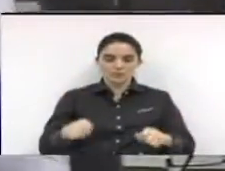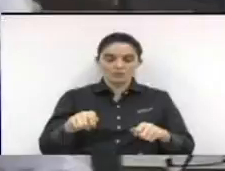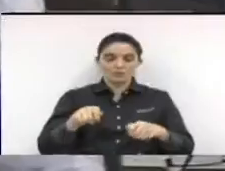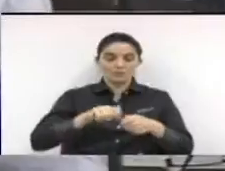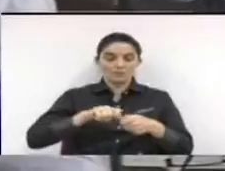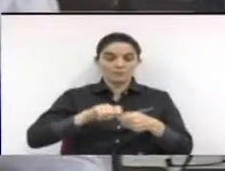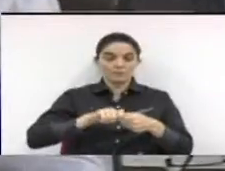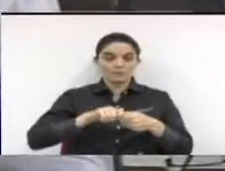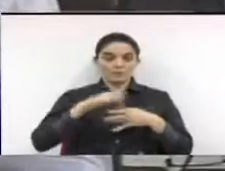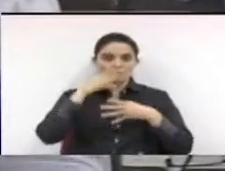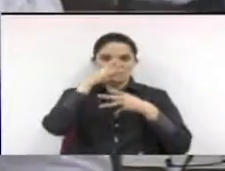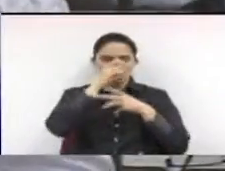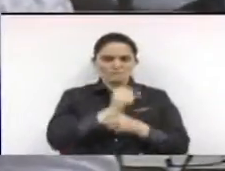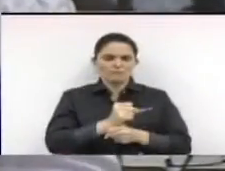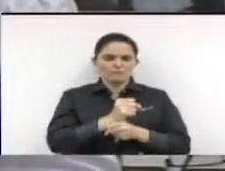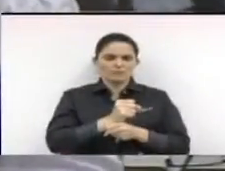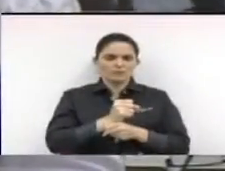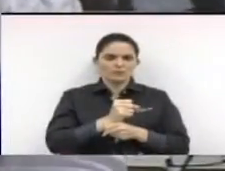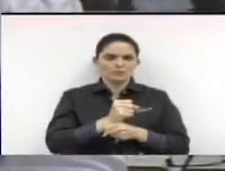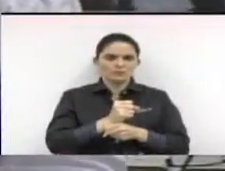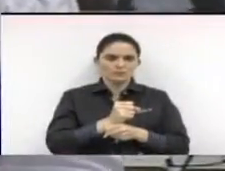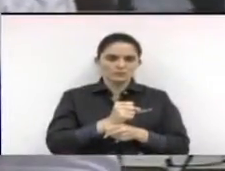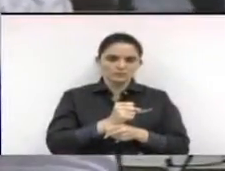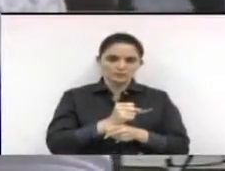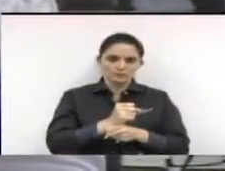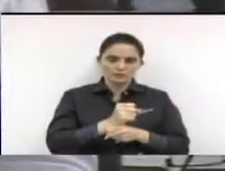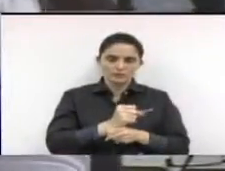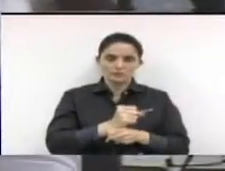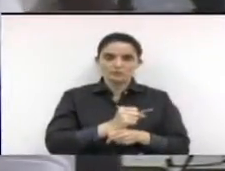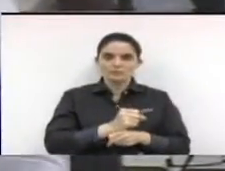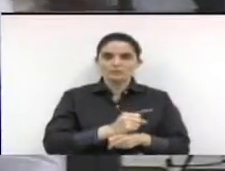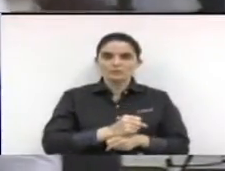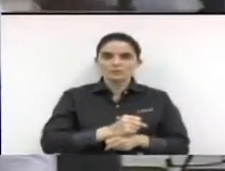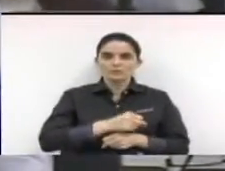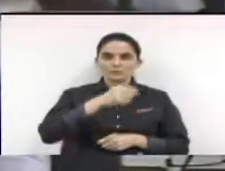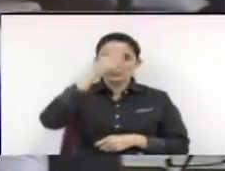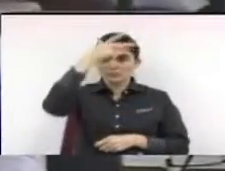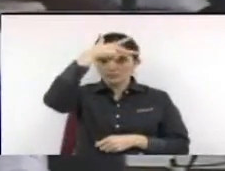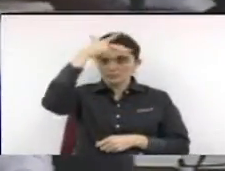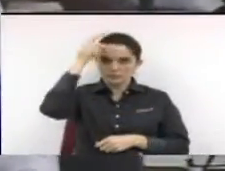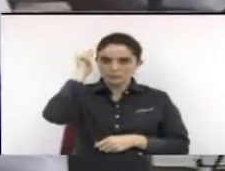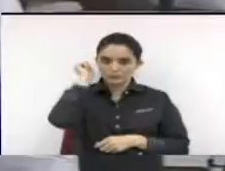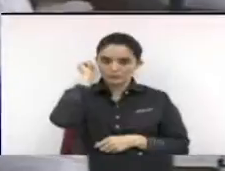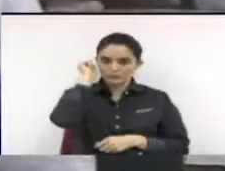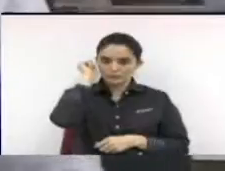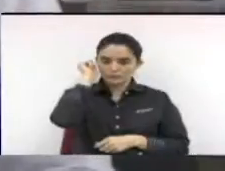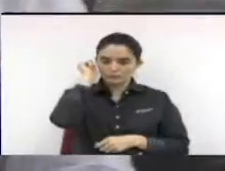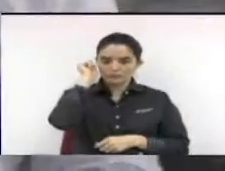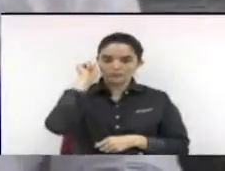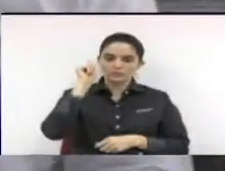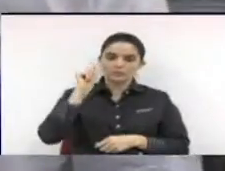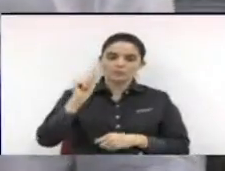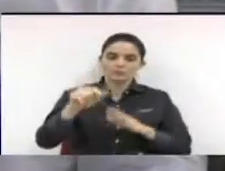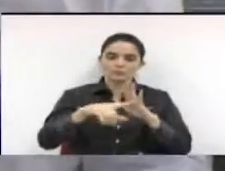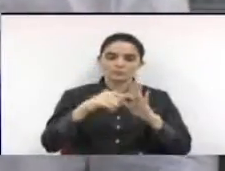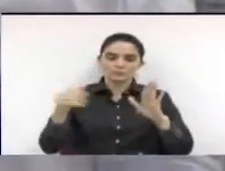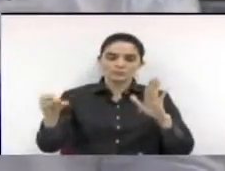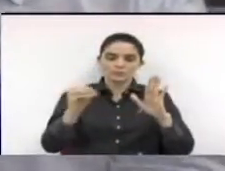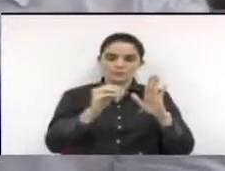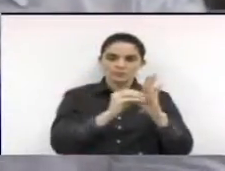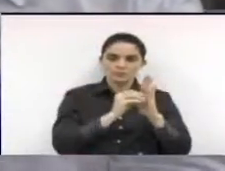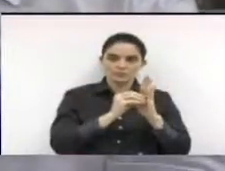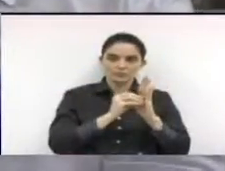porque ela garante a execução da emenda do